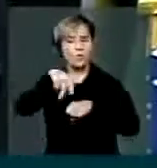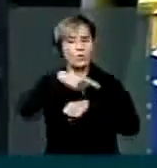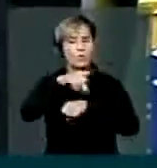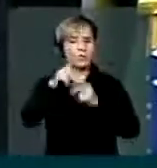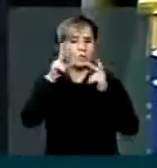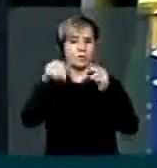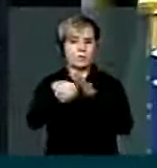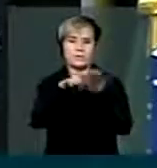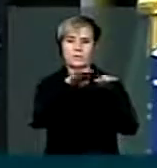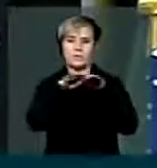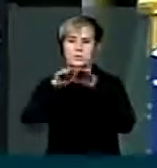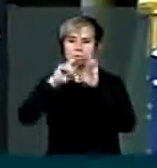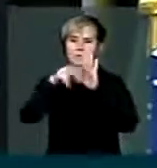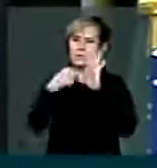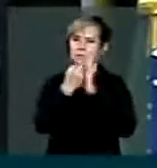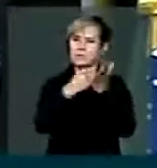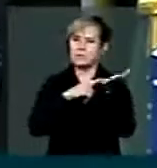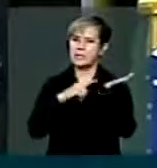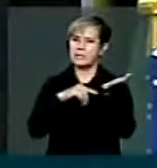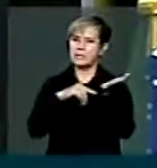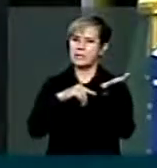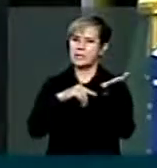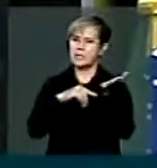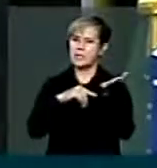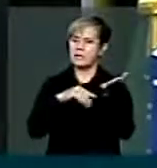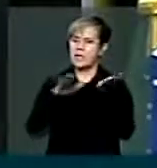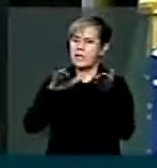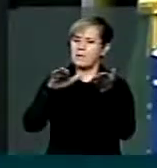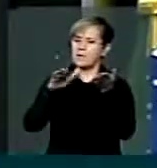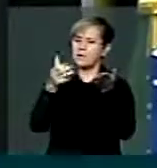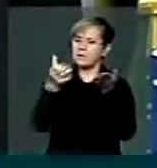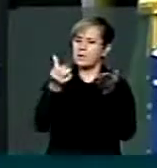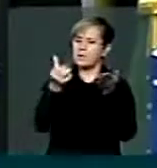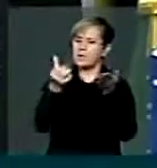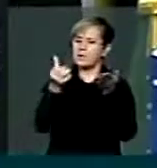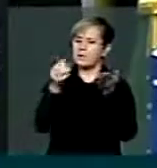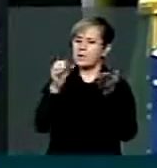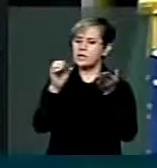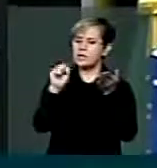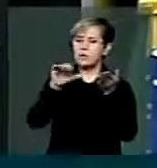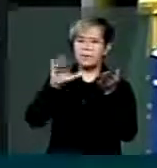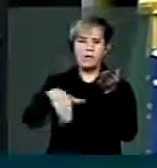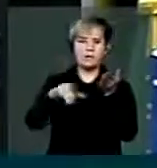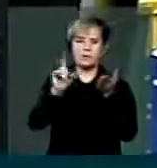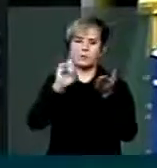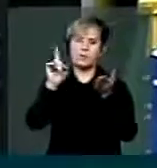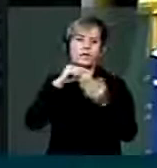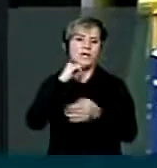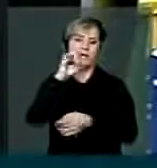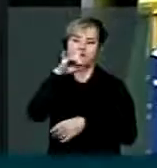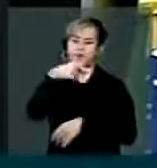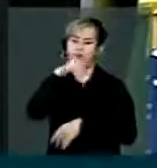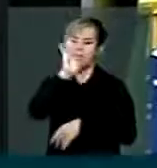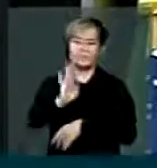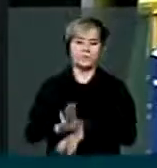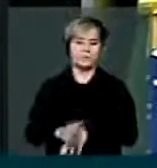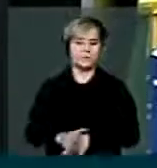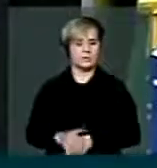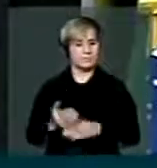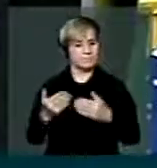modelo universal, que tenha menos de 68%, 70% da verba gasta do setor público. Portanto,